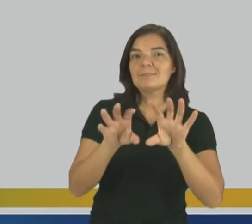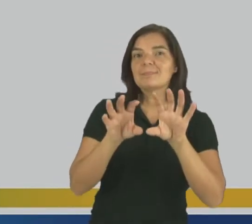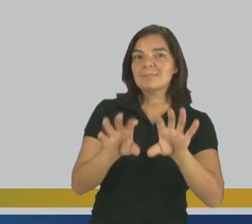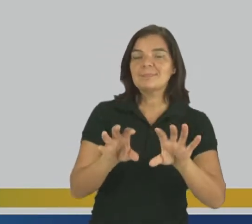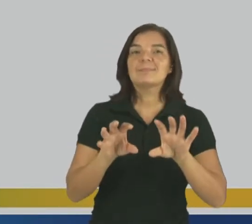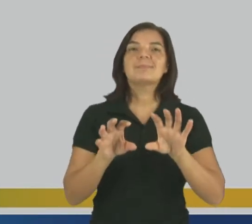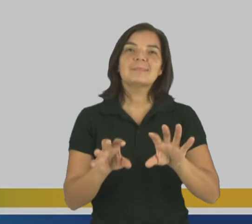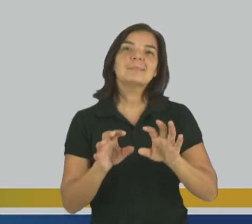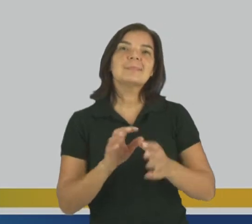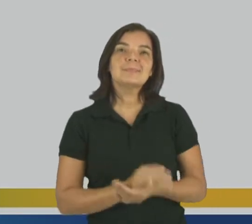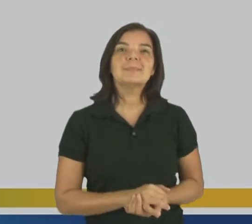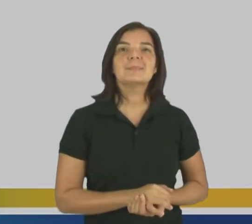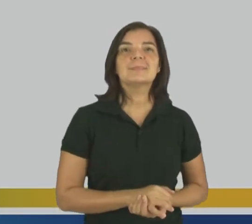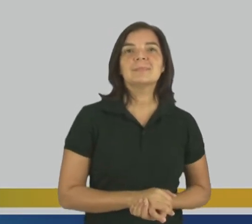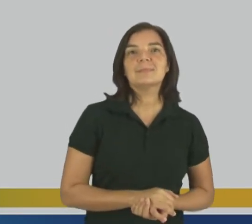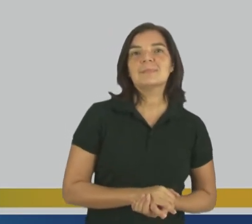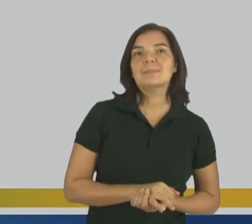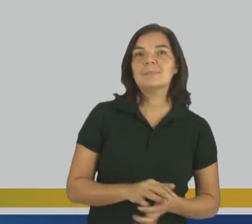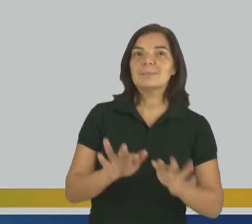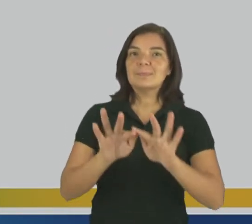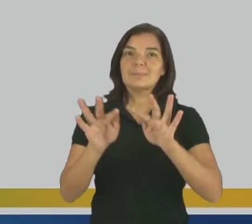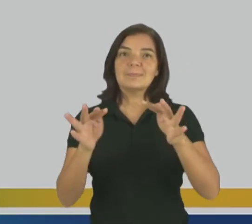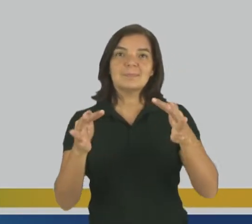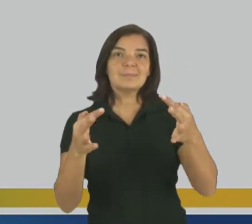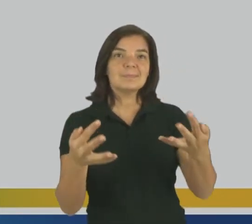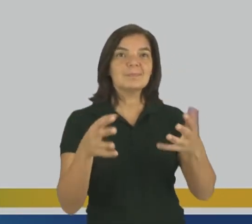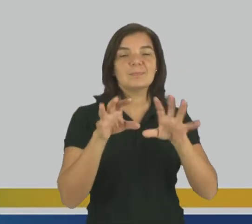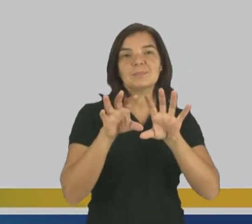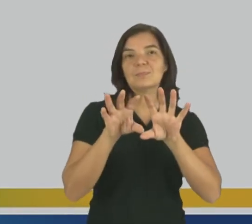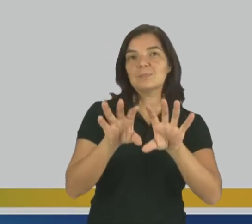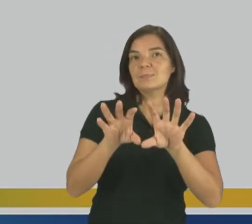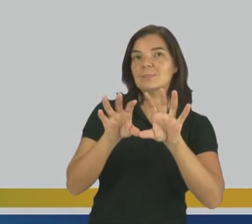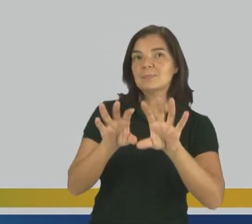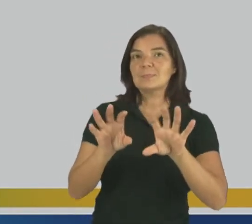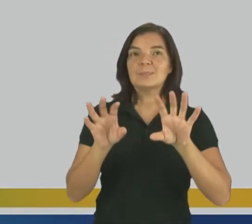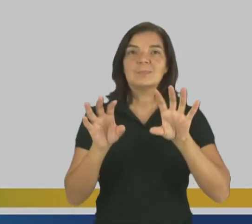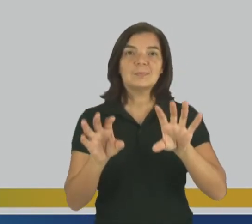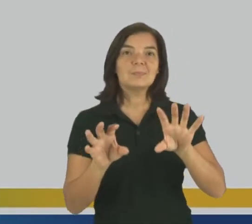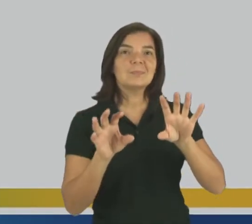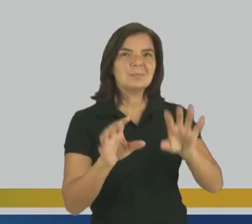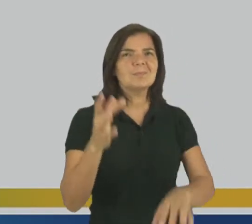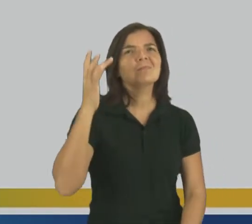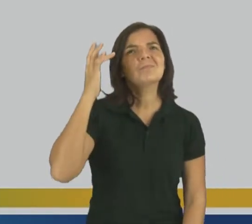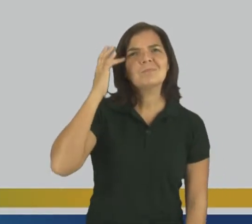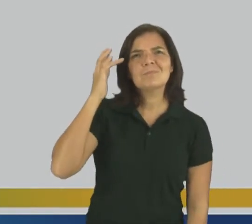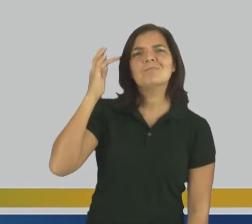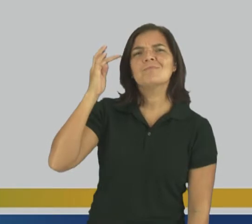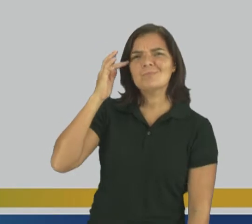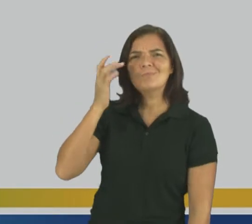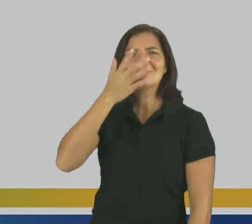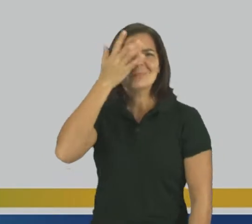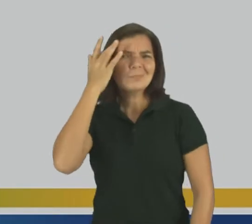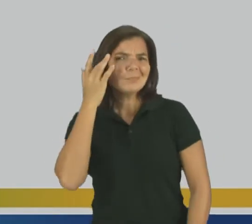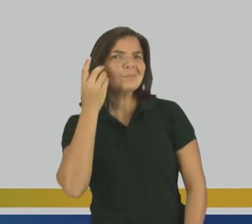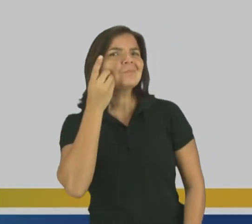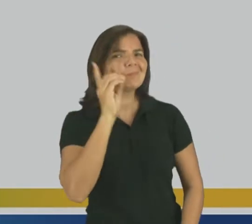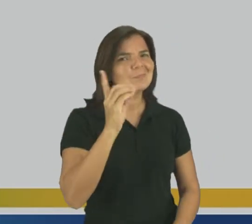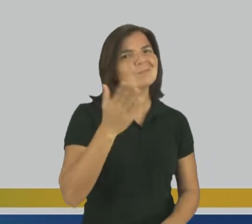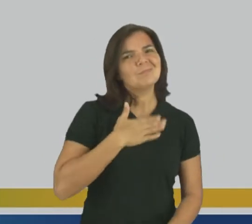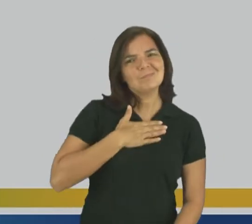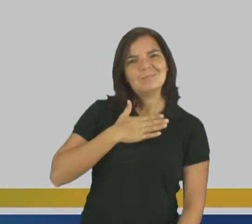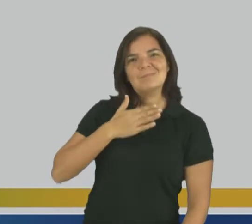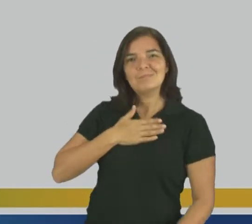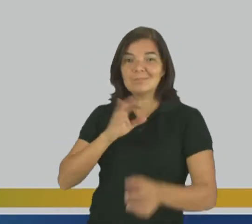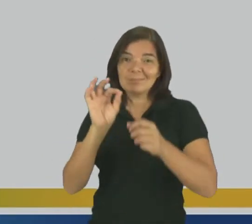É simples assim Será que alguém um dia fará um pra